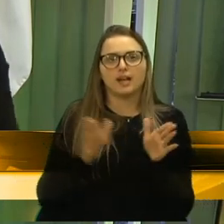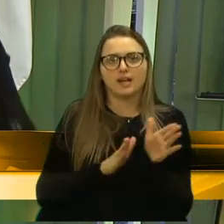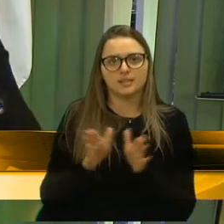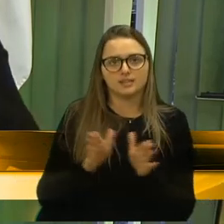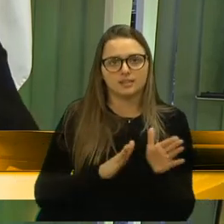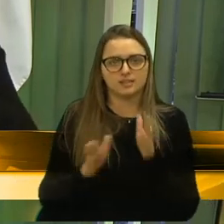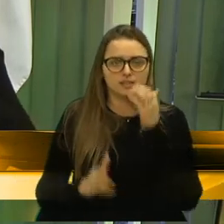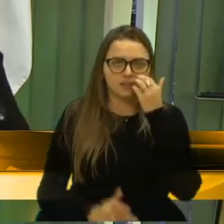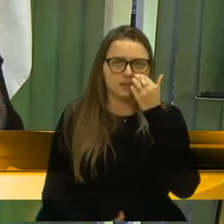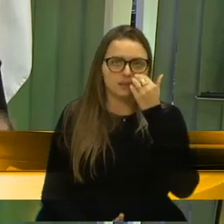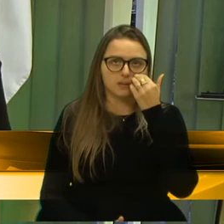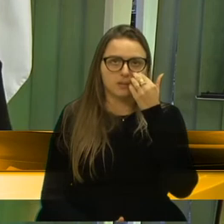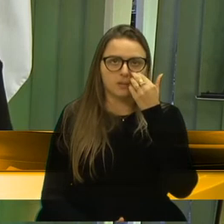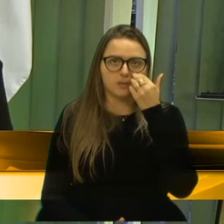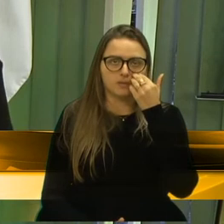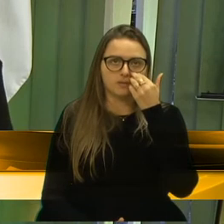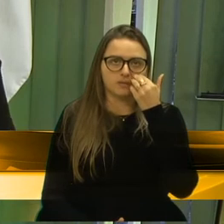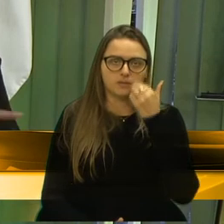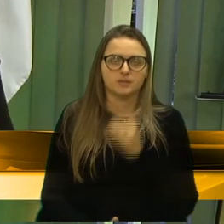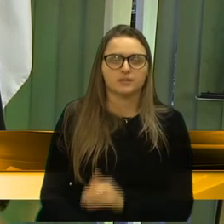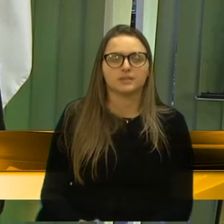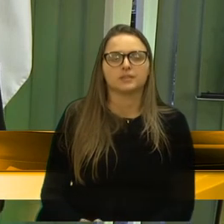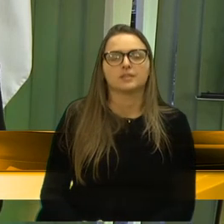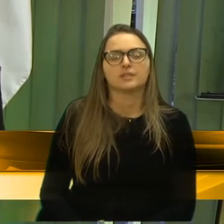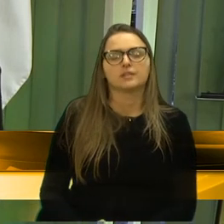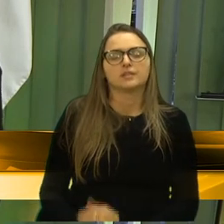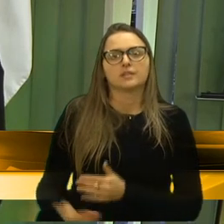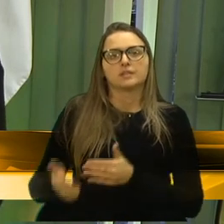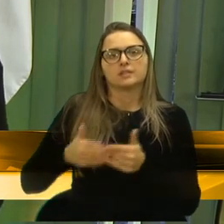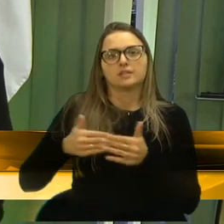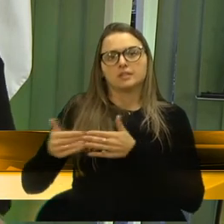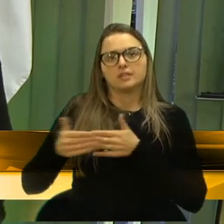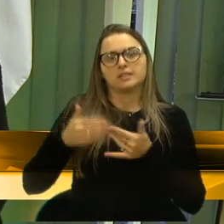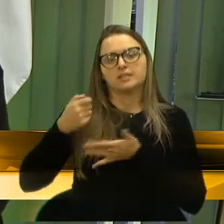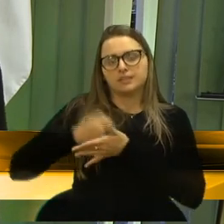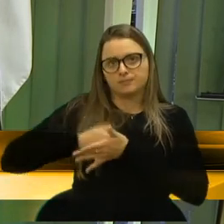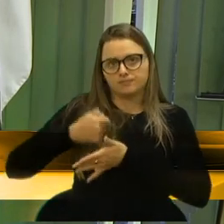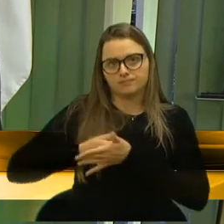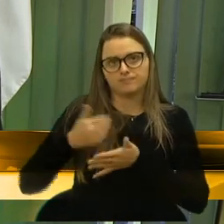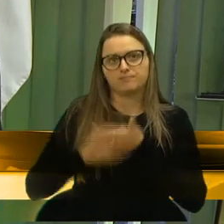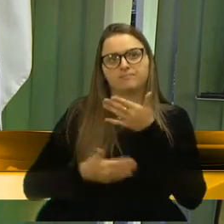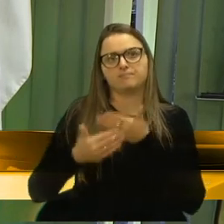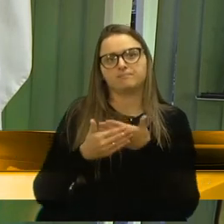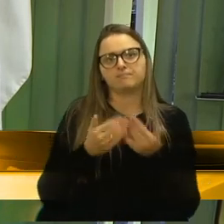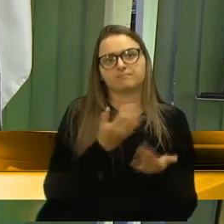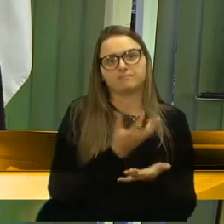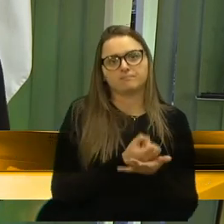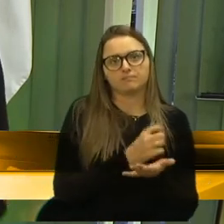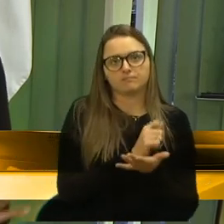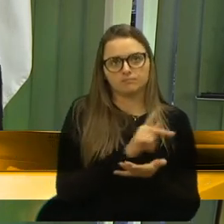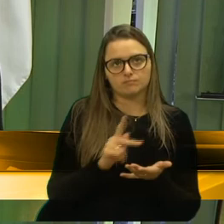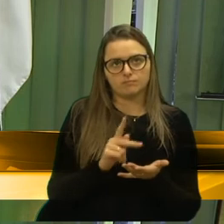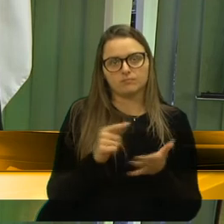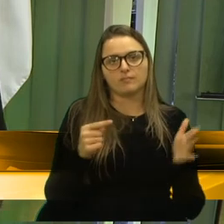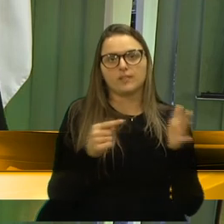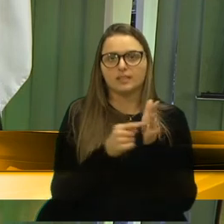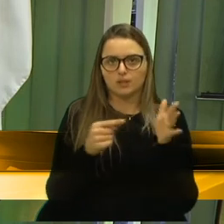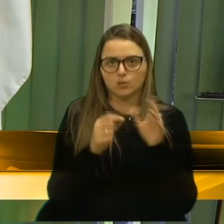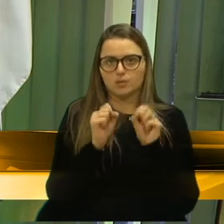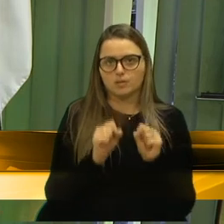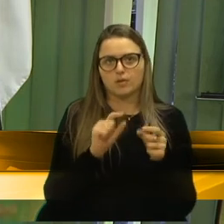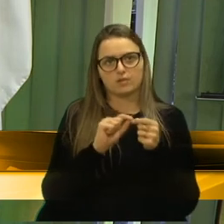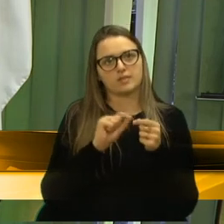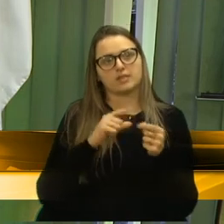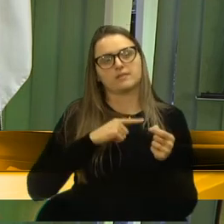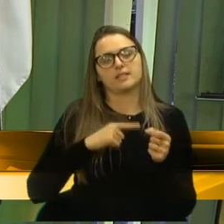de bandeira, esses canais aqui vão estar funcionando 24 horas e a gente vai ter